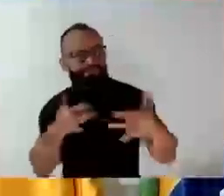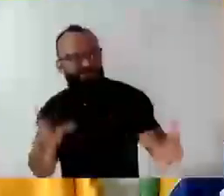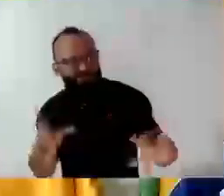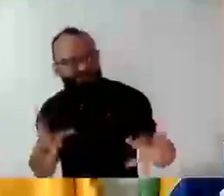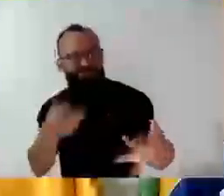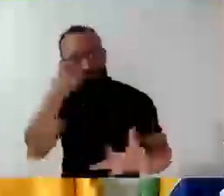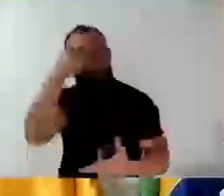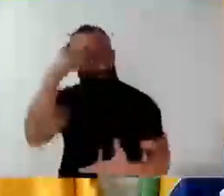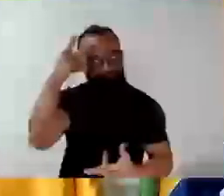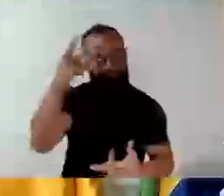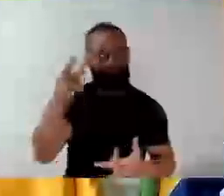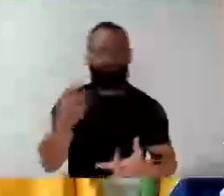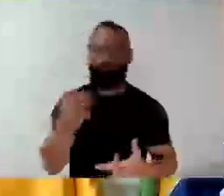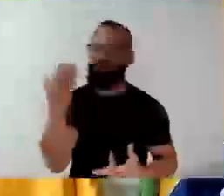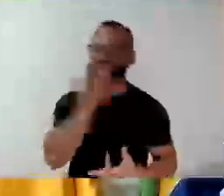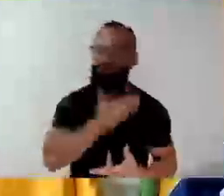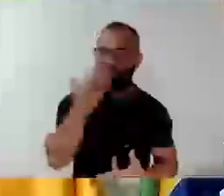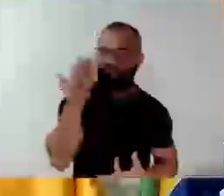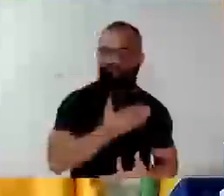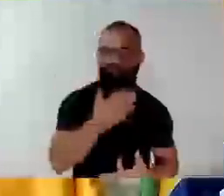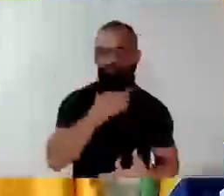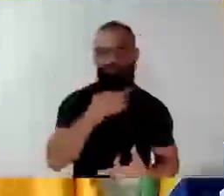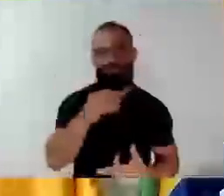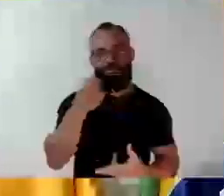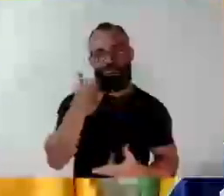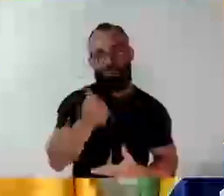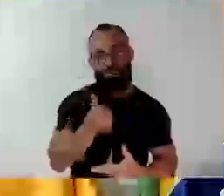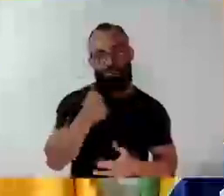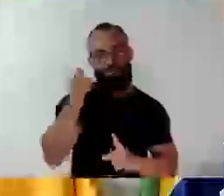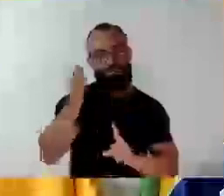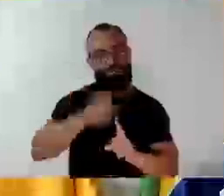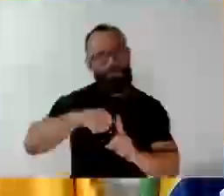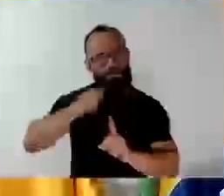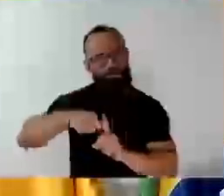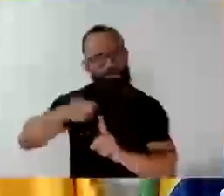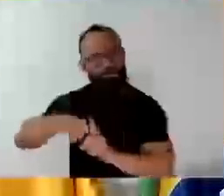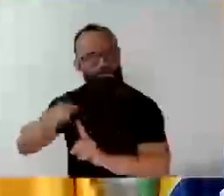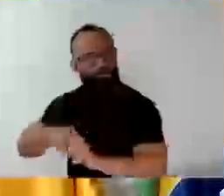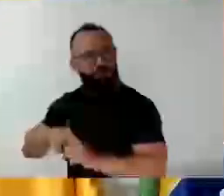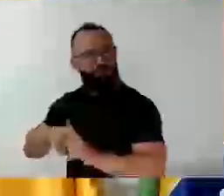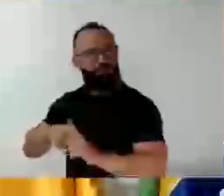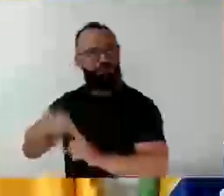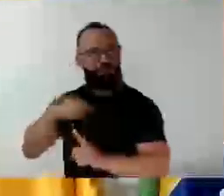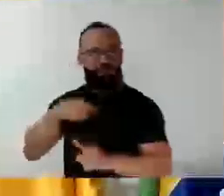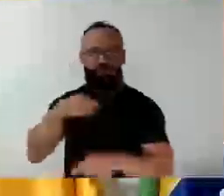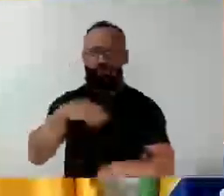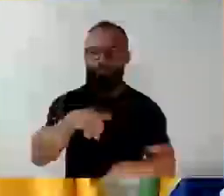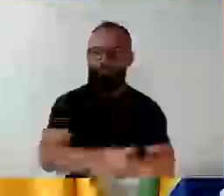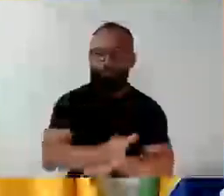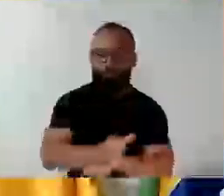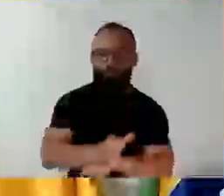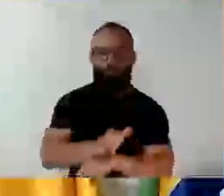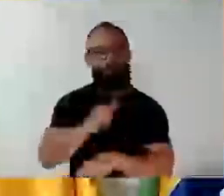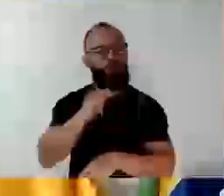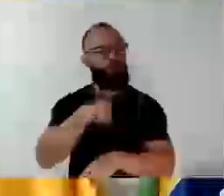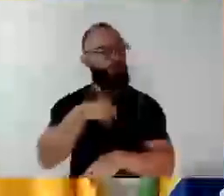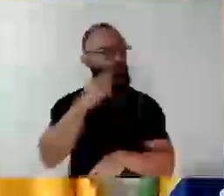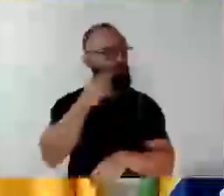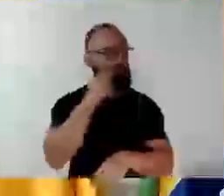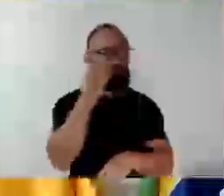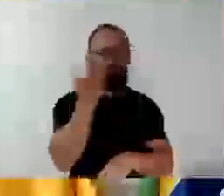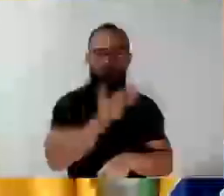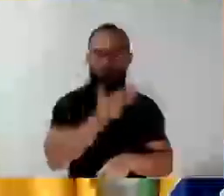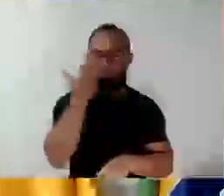Eu não vi, durante todos os seis meses que eu estive ausente, eu não vi qualquer movimentação a respeito